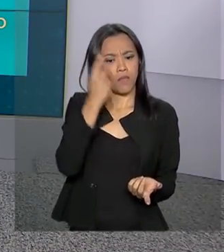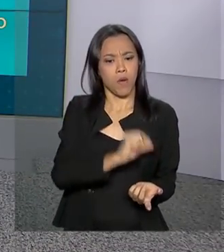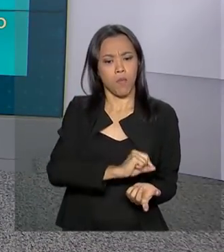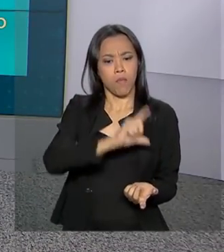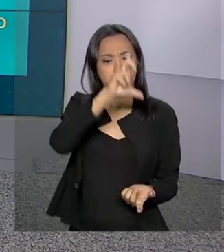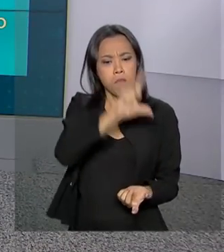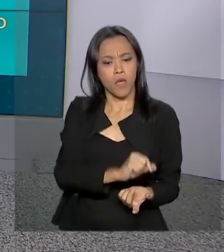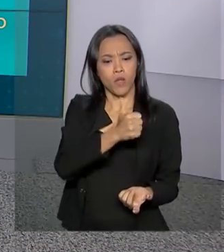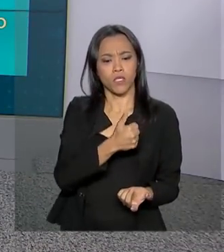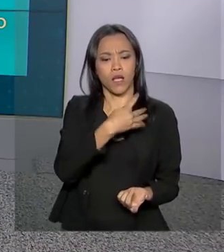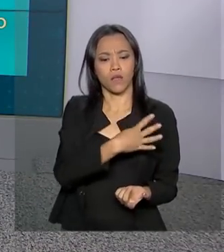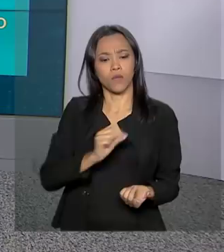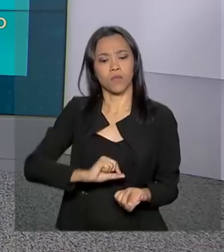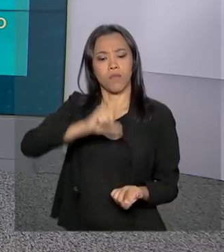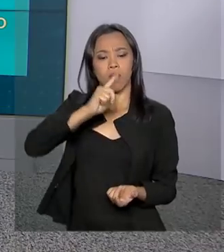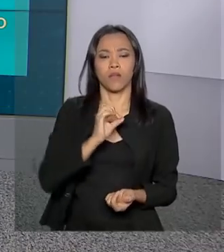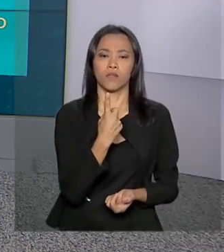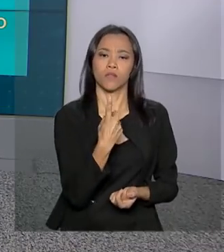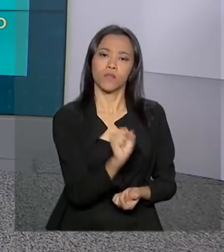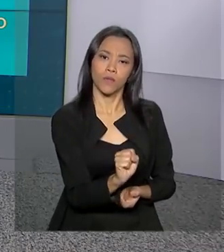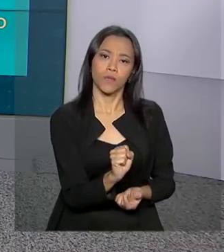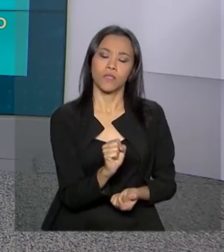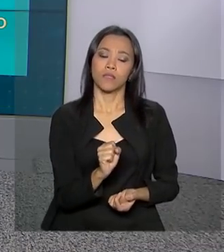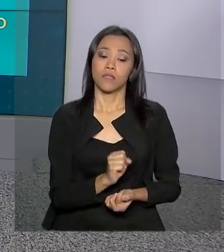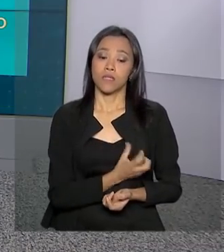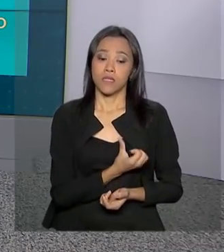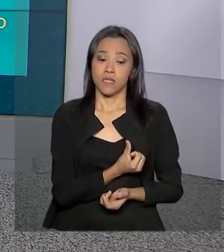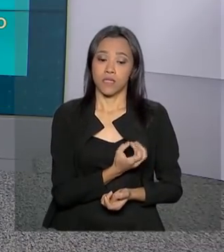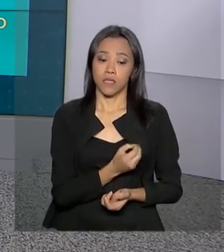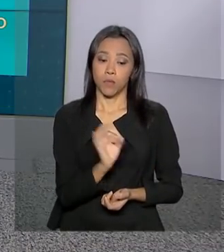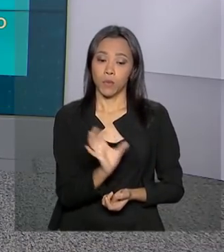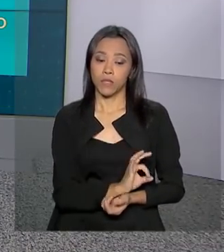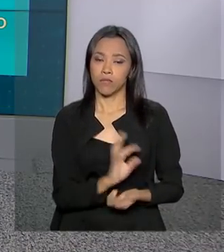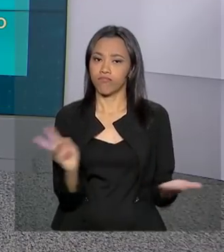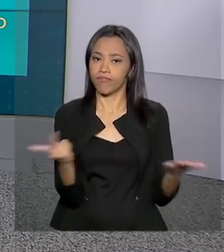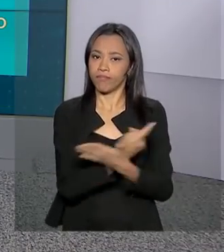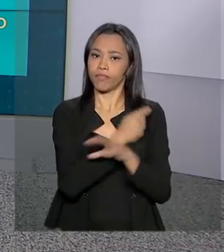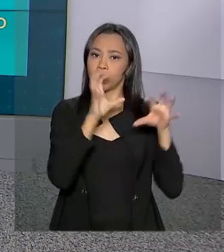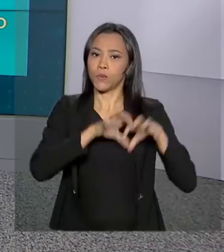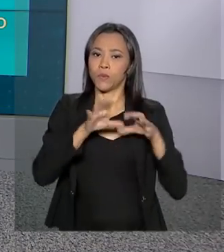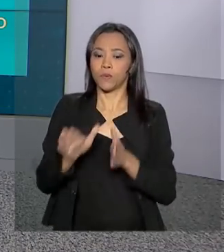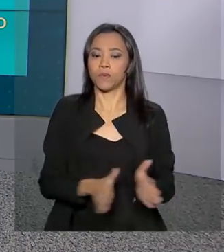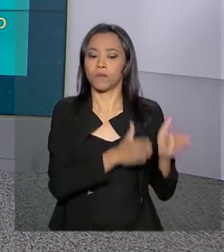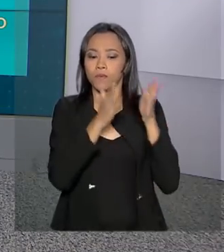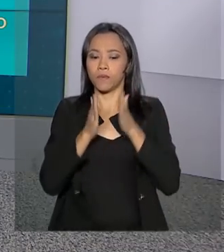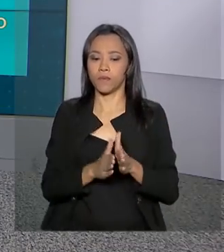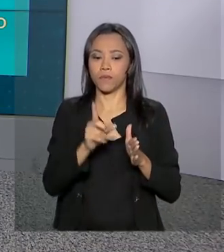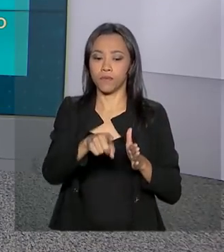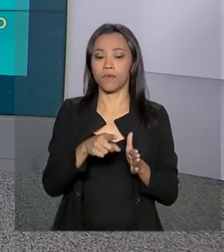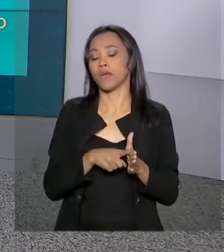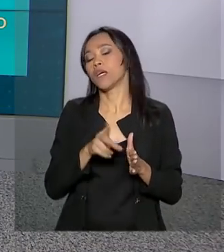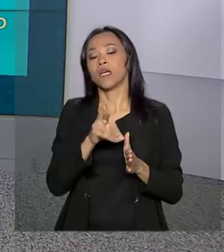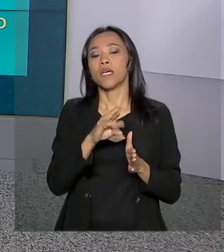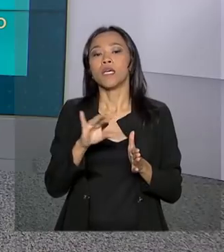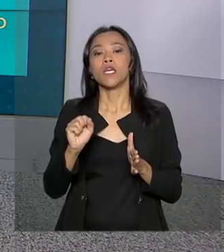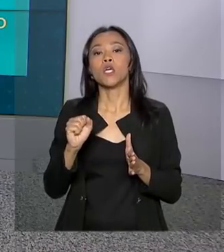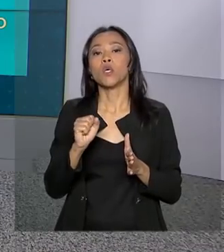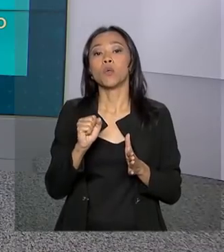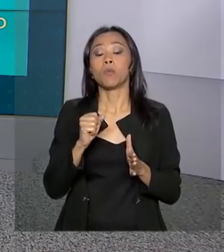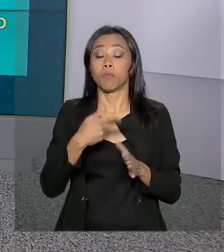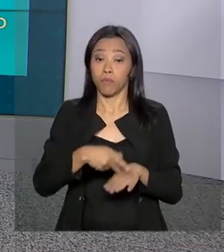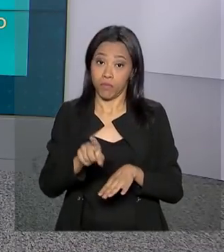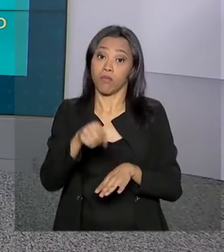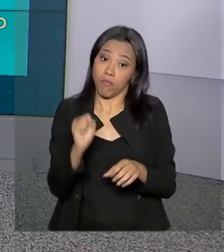mínima de 14, máxima de 18 graus, 60% de possibilidade de chuva. Rio Branco, mínima de 20, máxima de